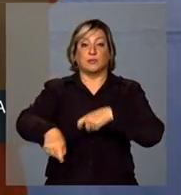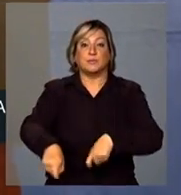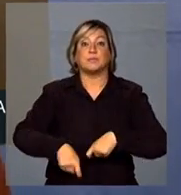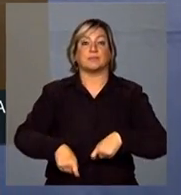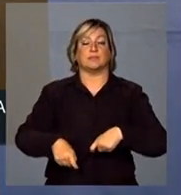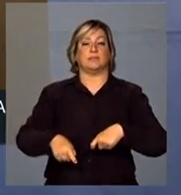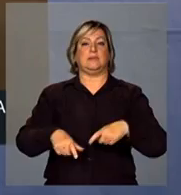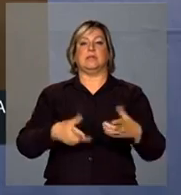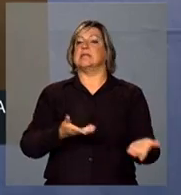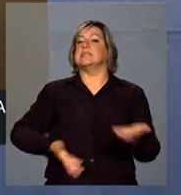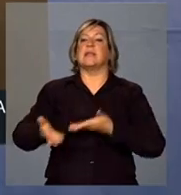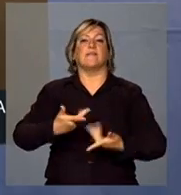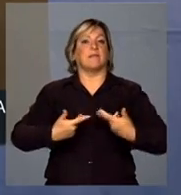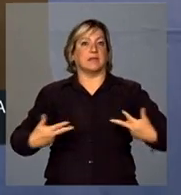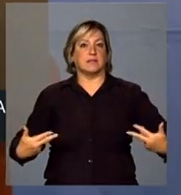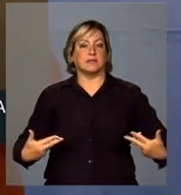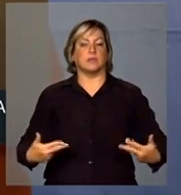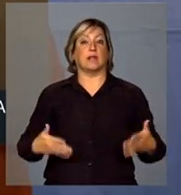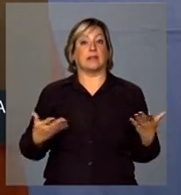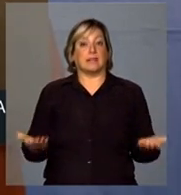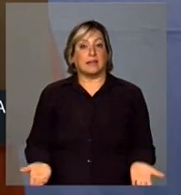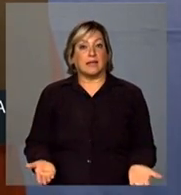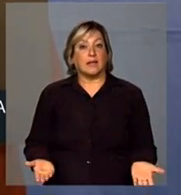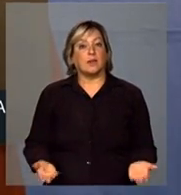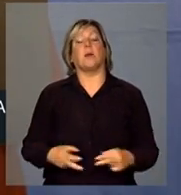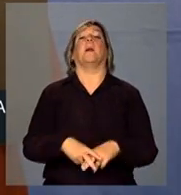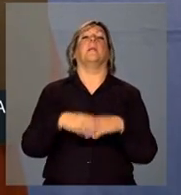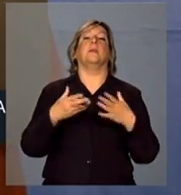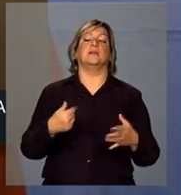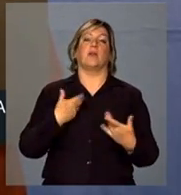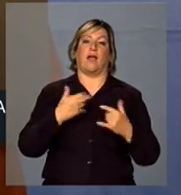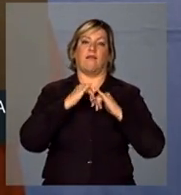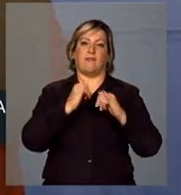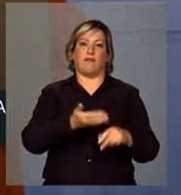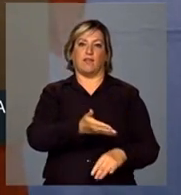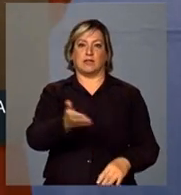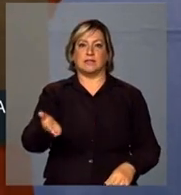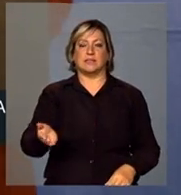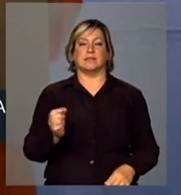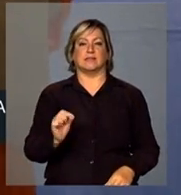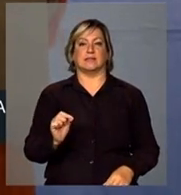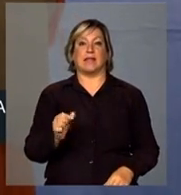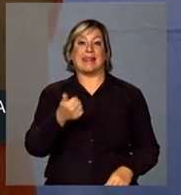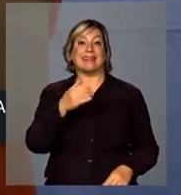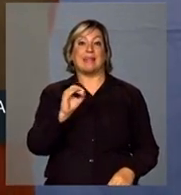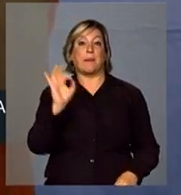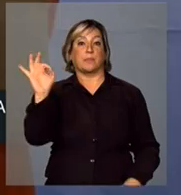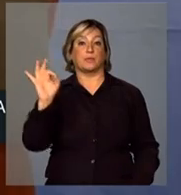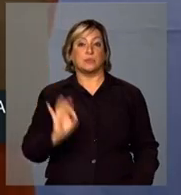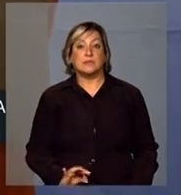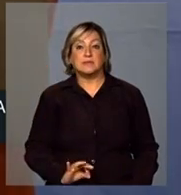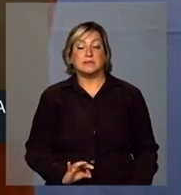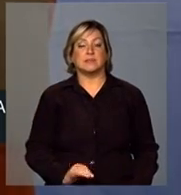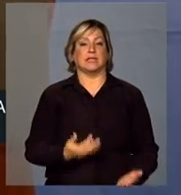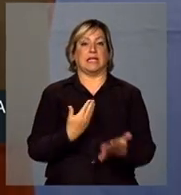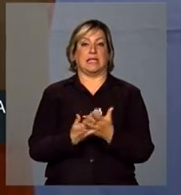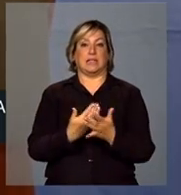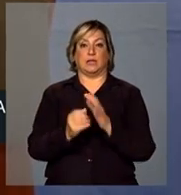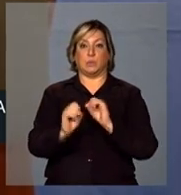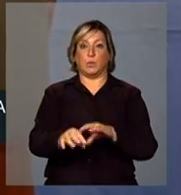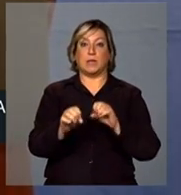ou serviços. Por isso, eu quero dizer para vocês que 10% da educação,